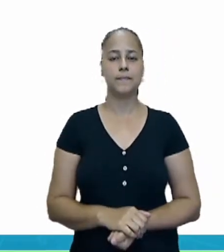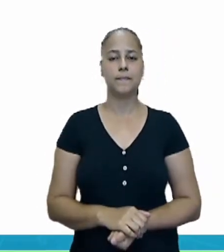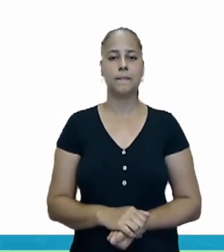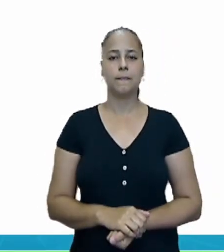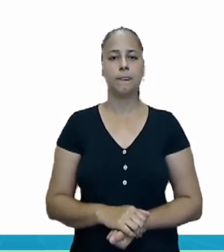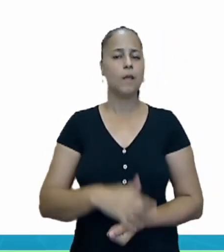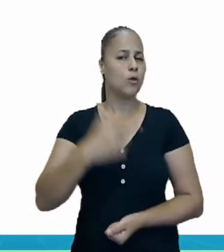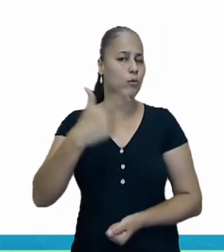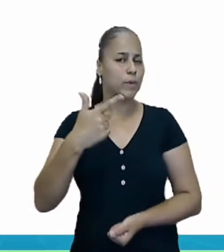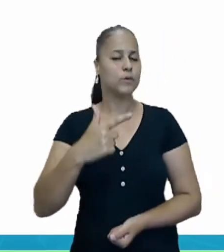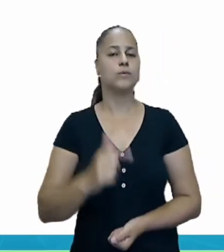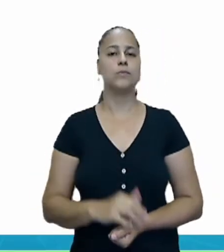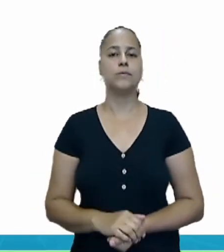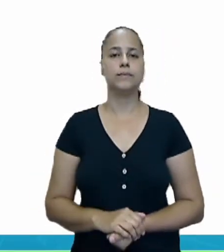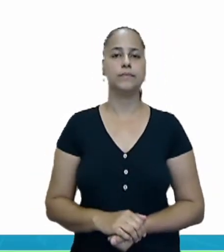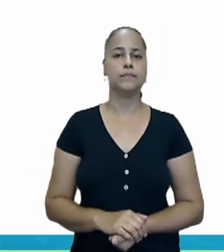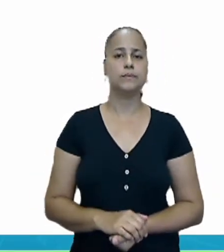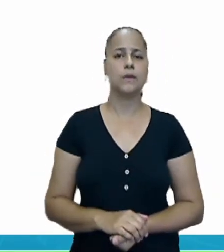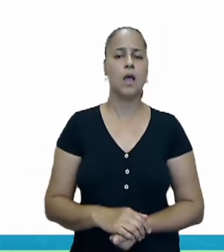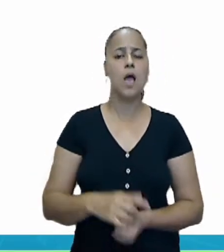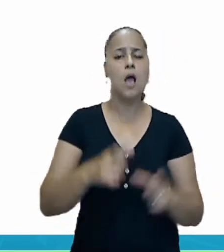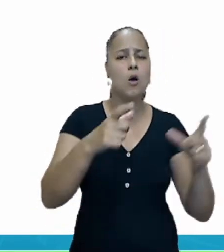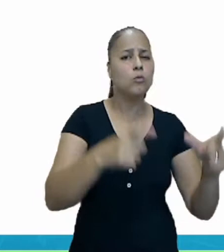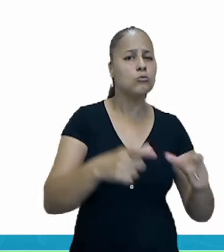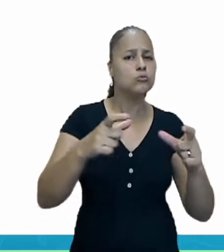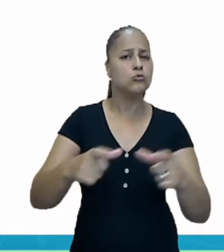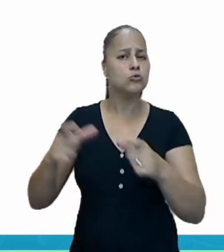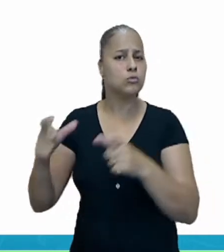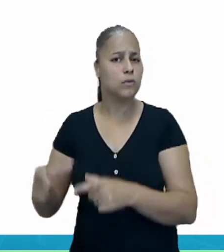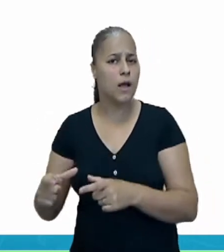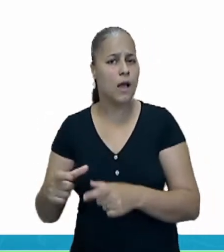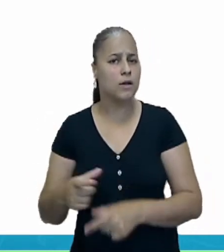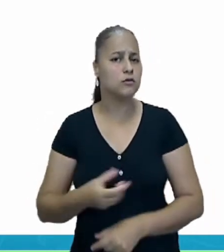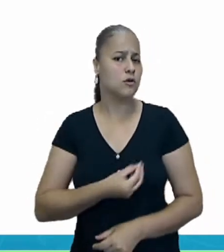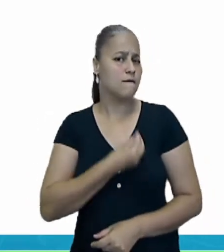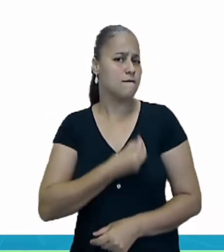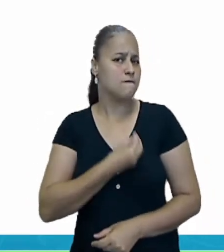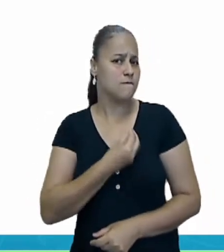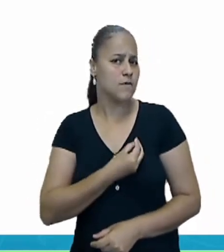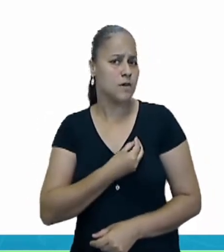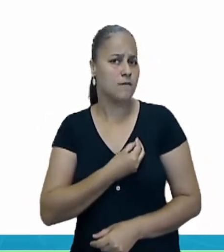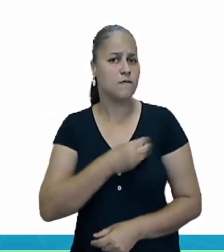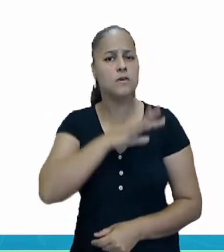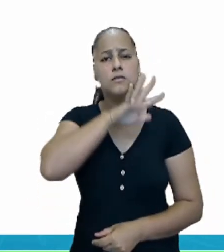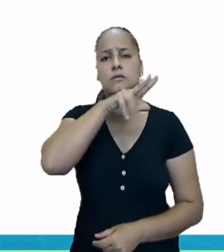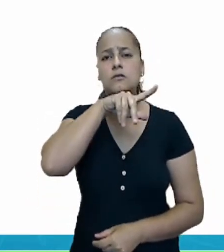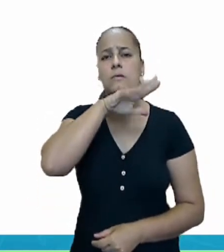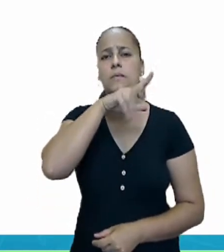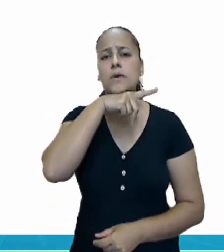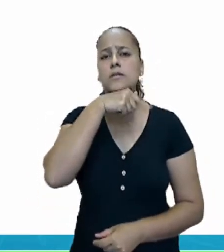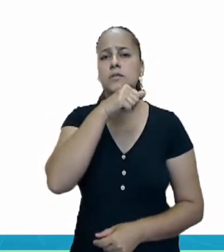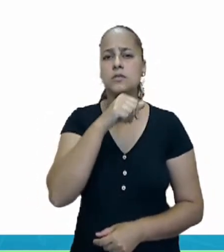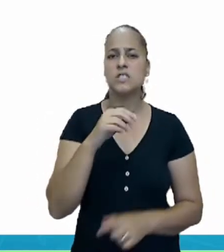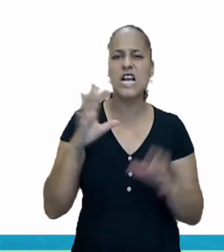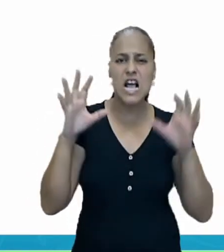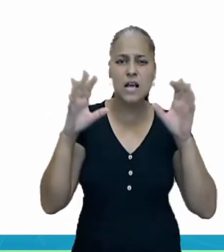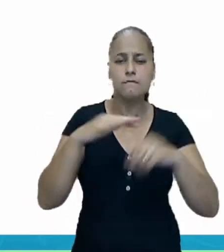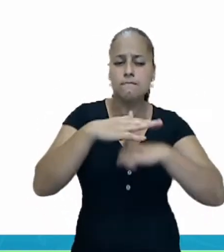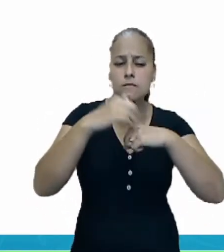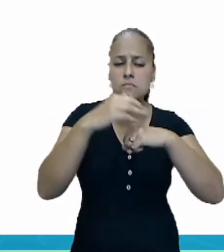Número 2, é um dos lugares onde podem viver os animais